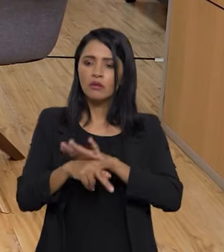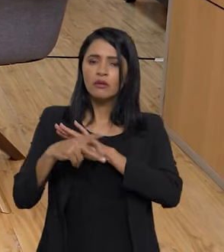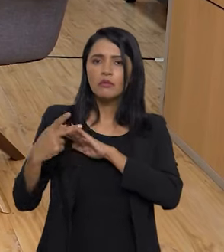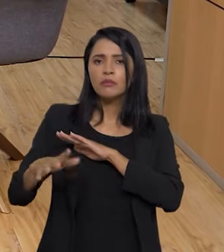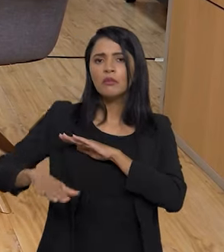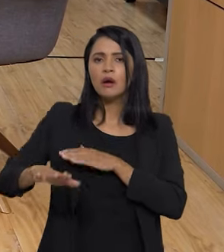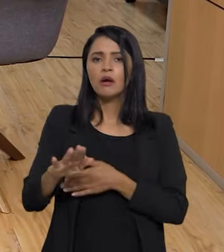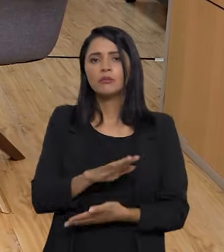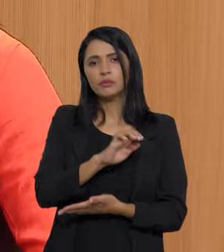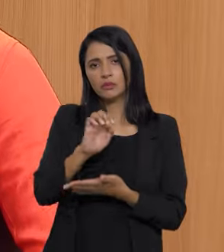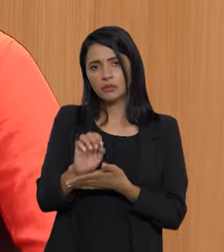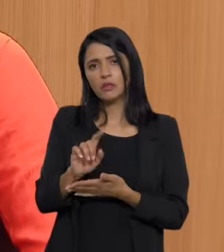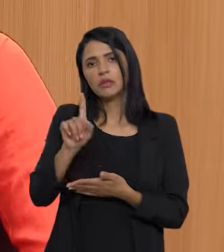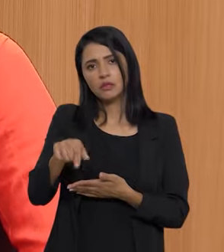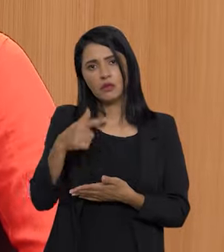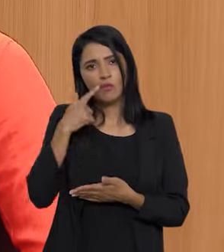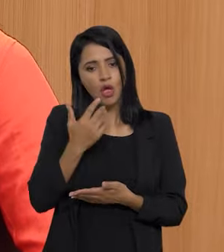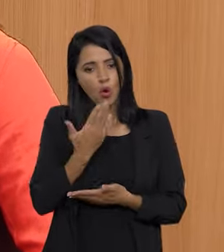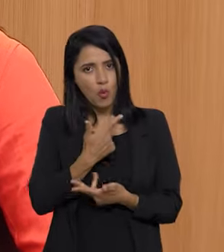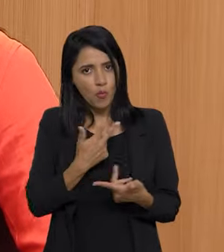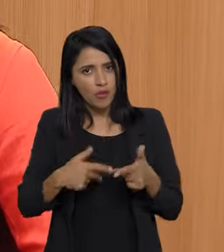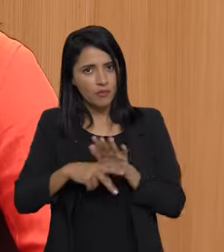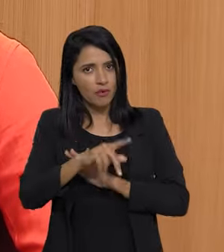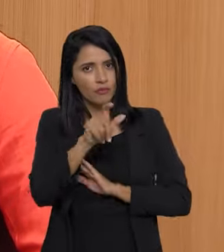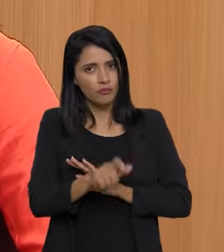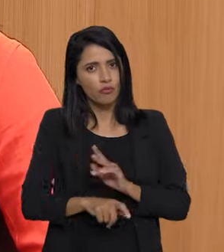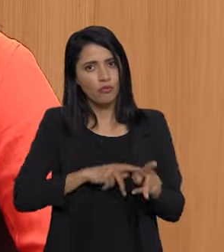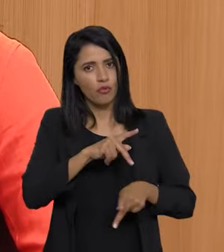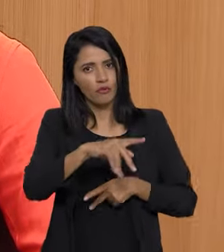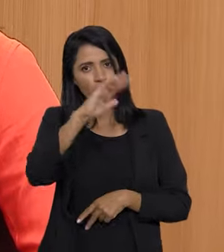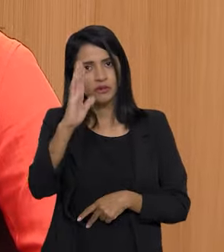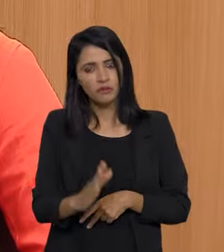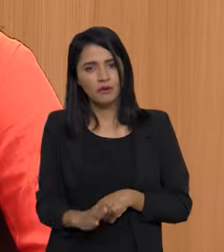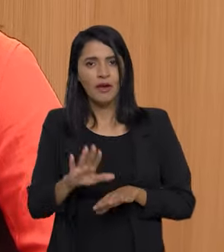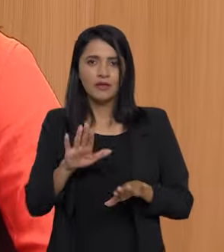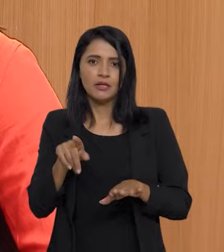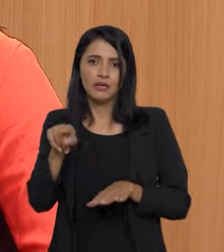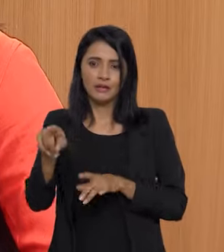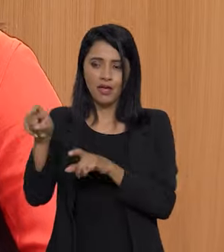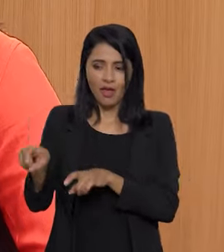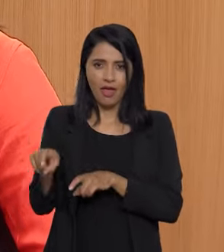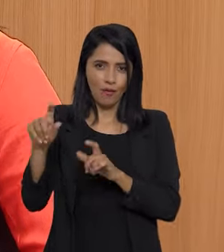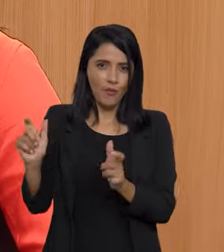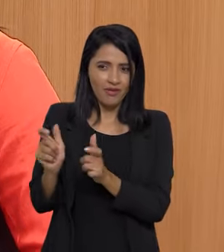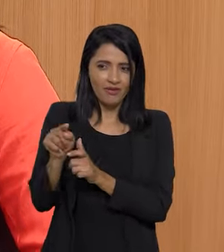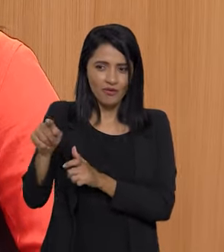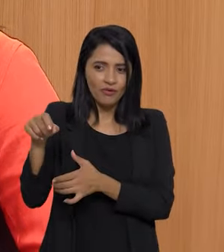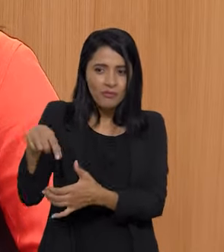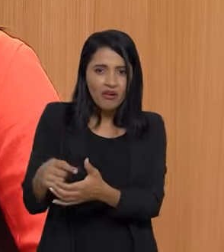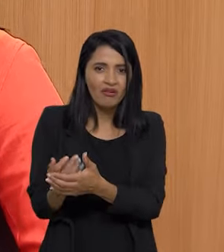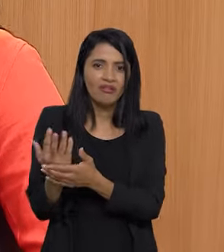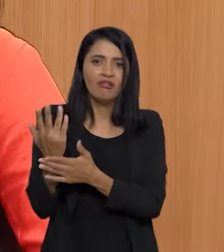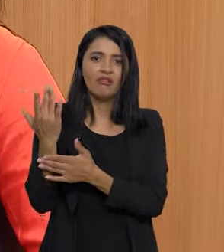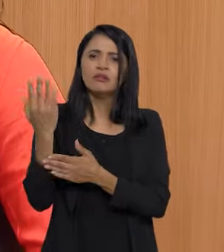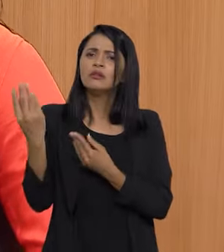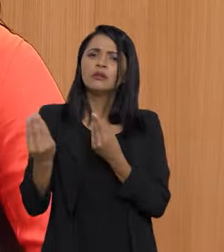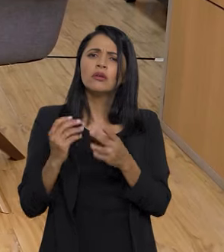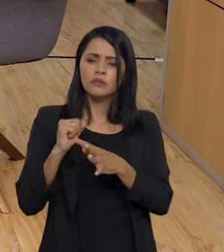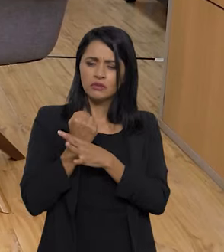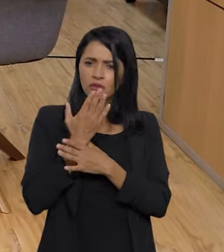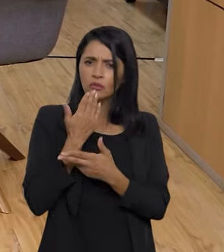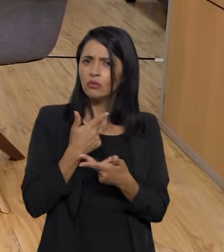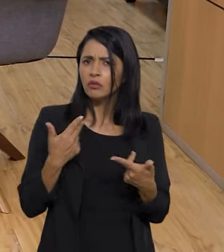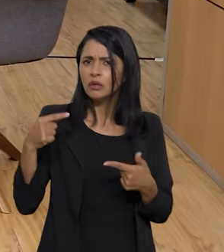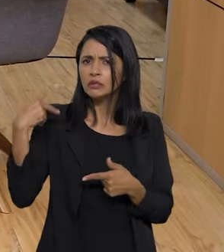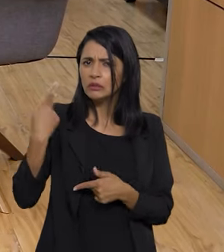às vezes, está muito voltado para a exportação, e que a comida que chega na mesa do brasileiro, muitas vezes, vem dos pequenos agricultores. Como é que a